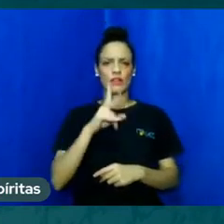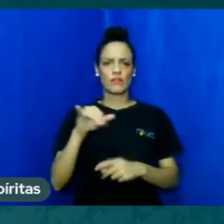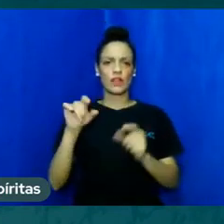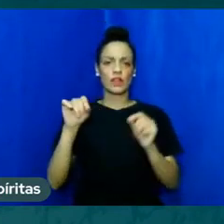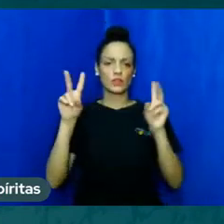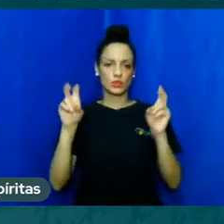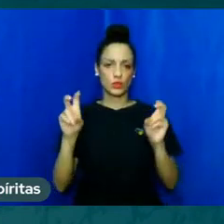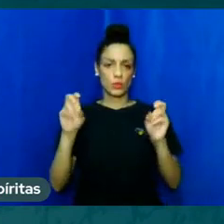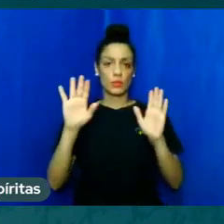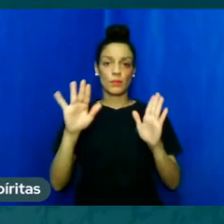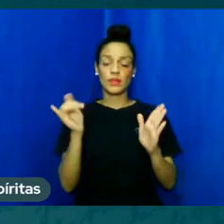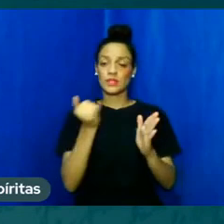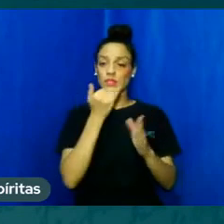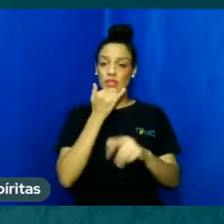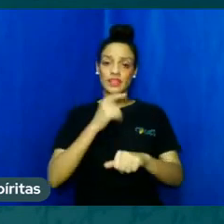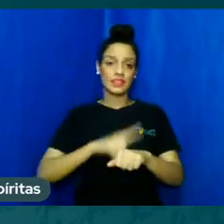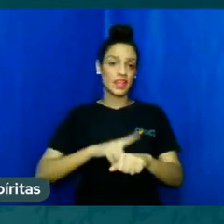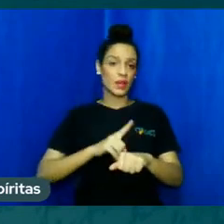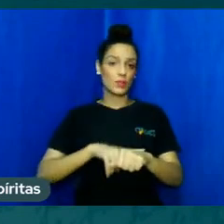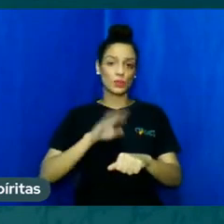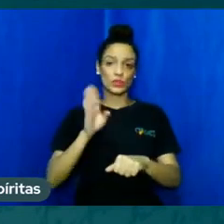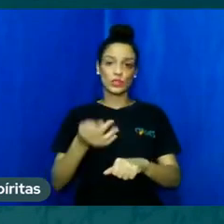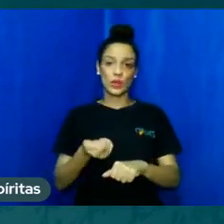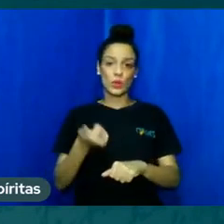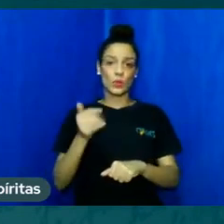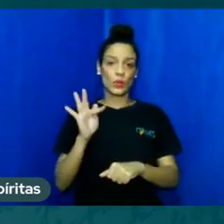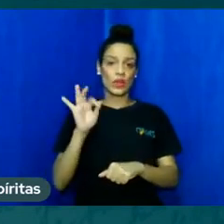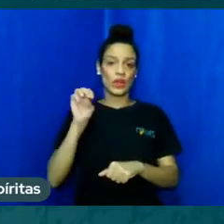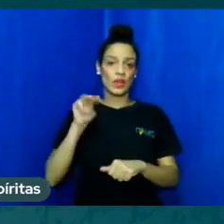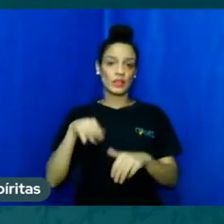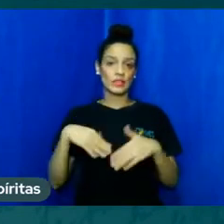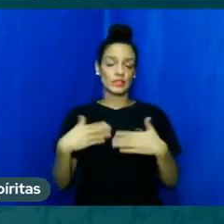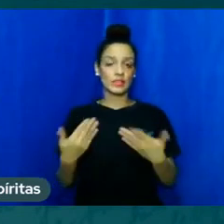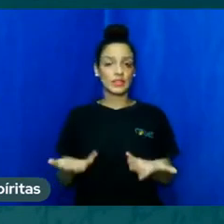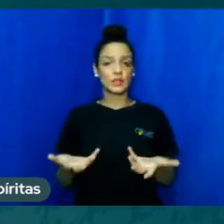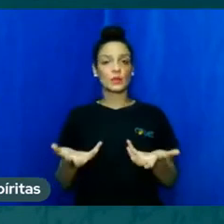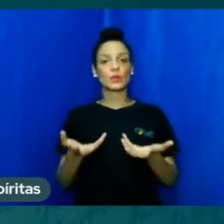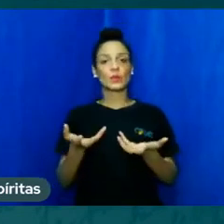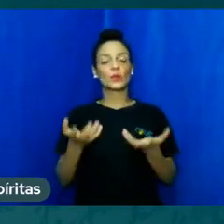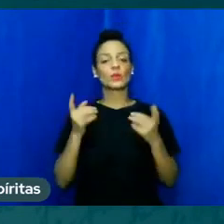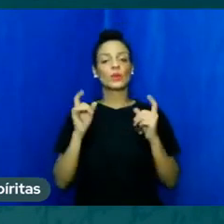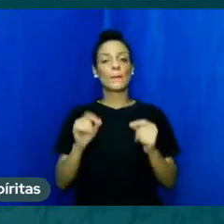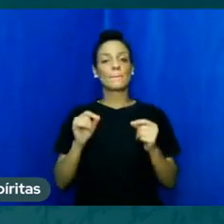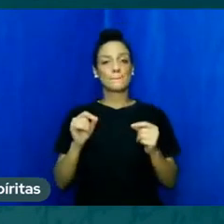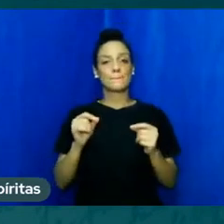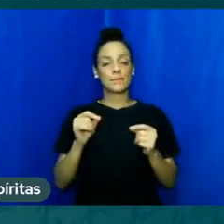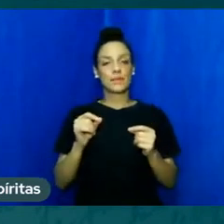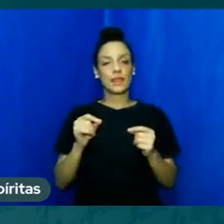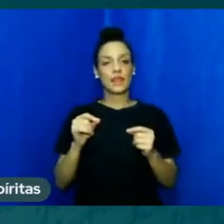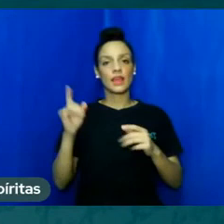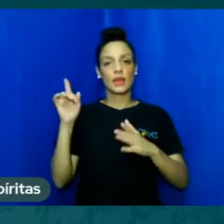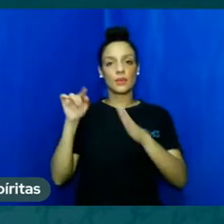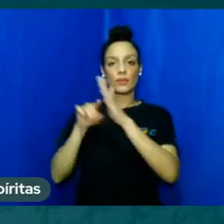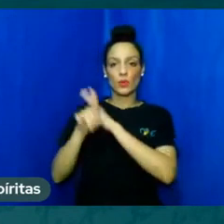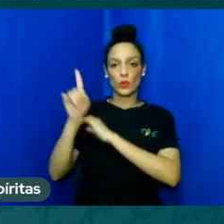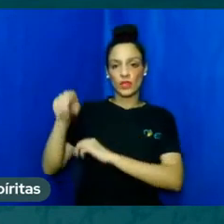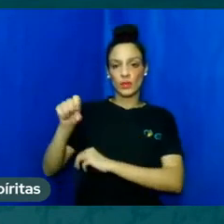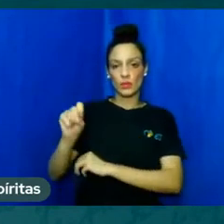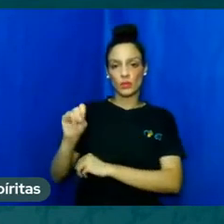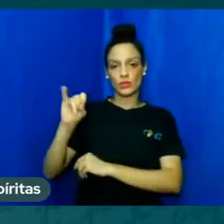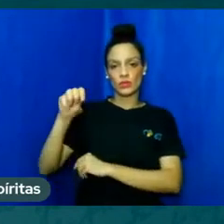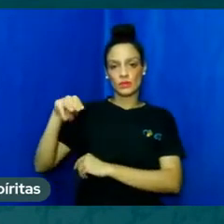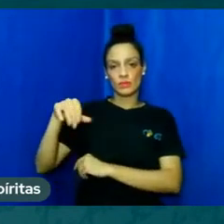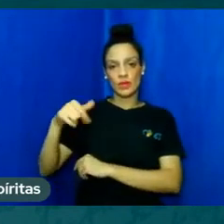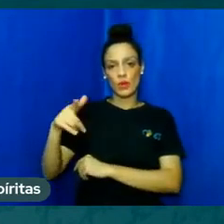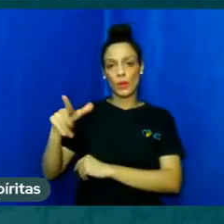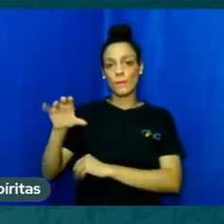apertadinho então eu gostaria de colocar uma delas aqui para o Simão para não ficar pendente Simão mas tem